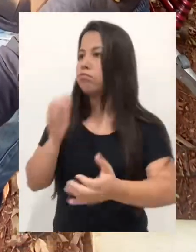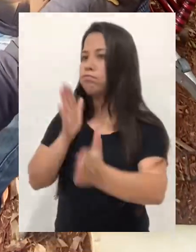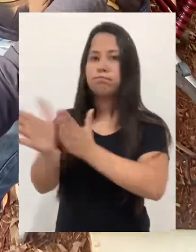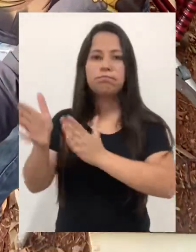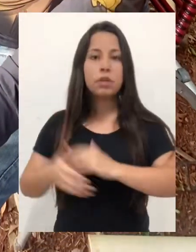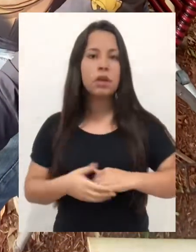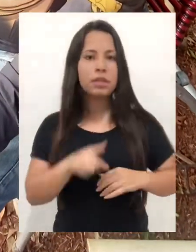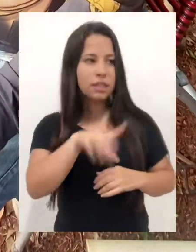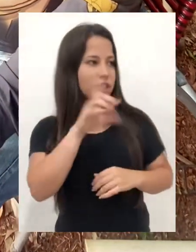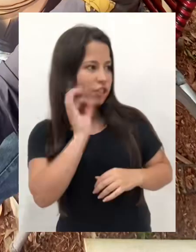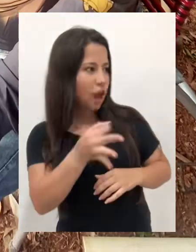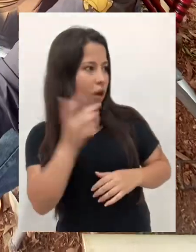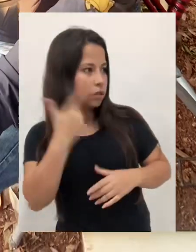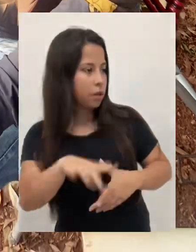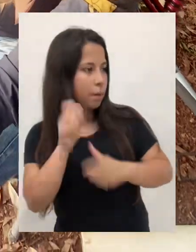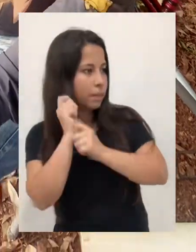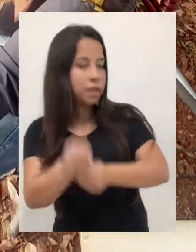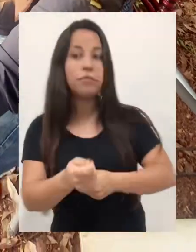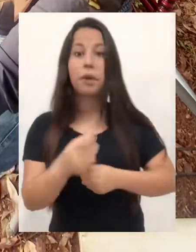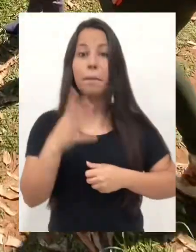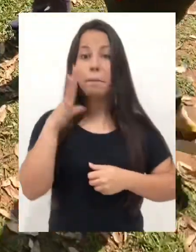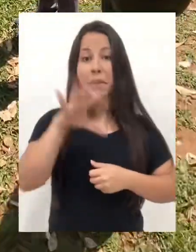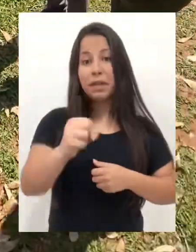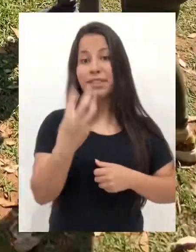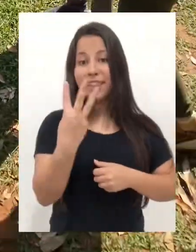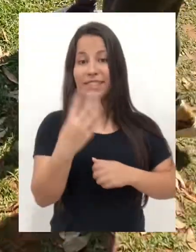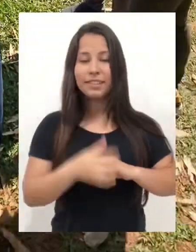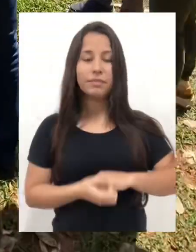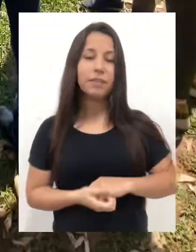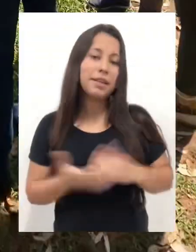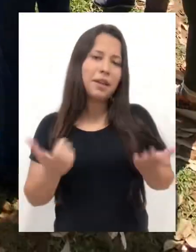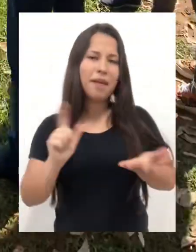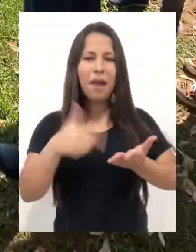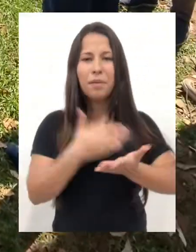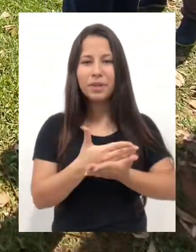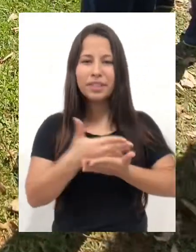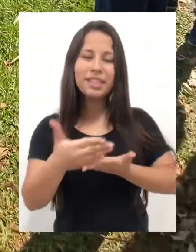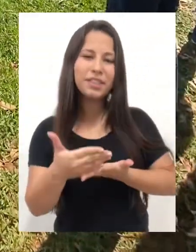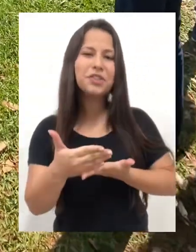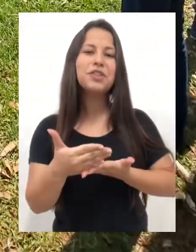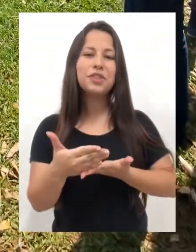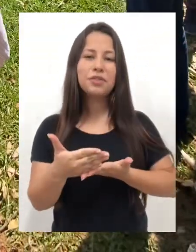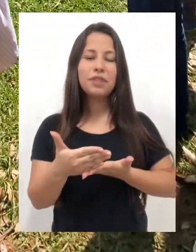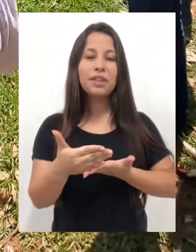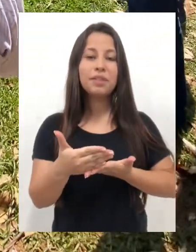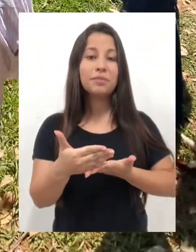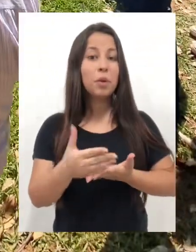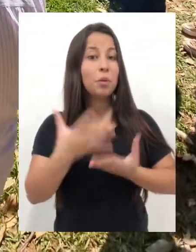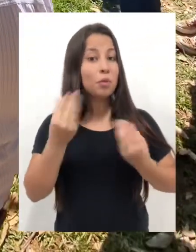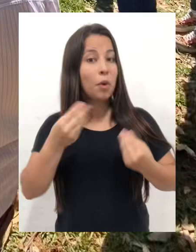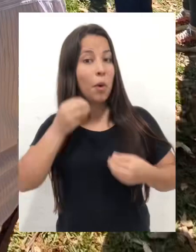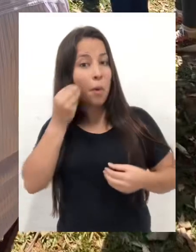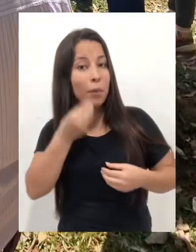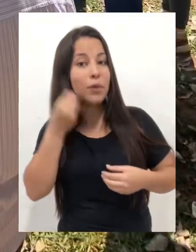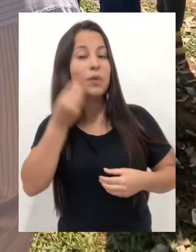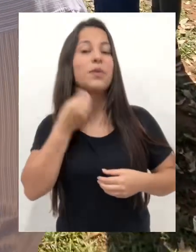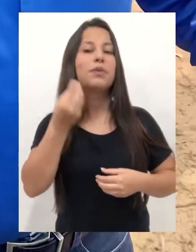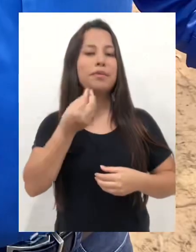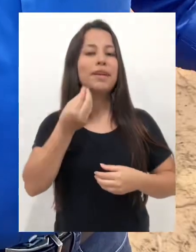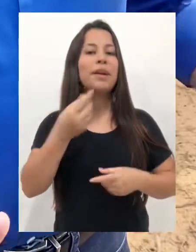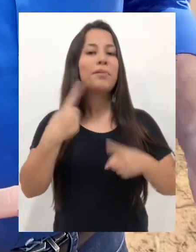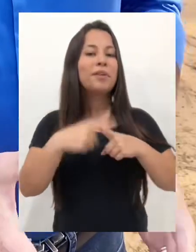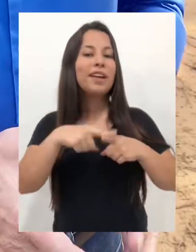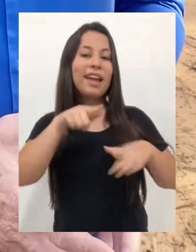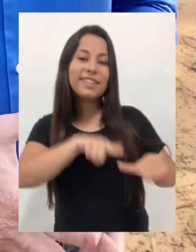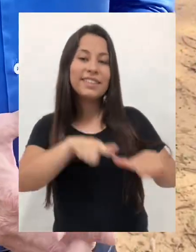Tô indo. O senhor já conseguiu pescar aí? Peguei três. É uma iniciativa bem oportuna e pertinente pra